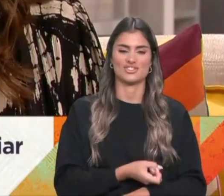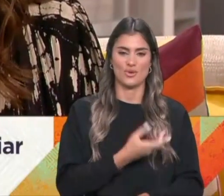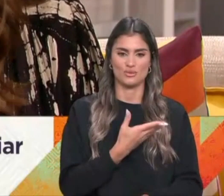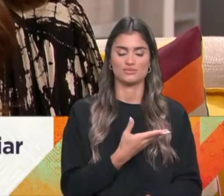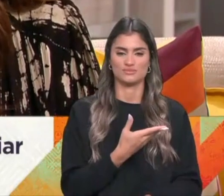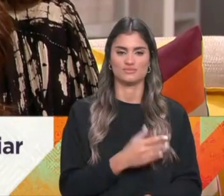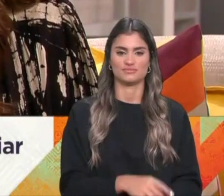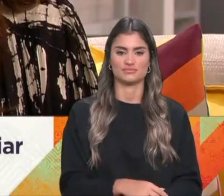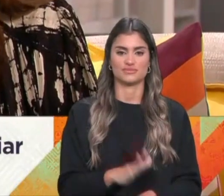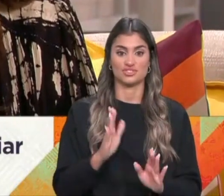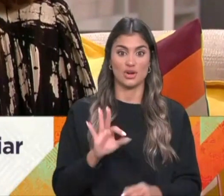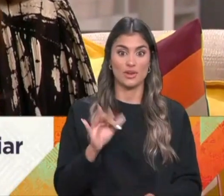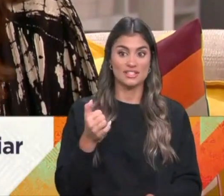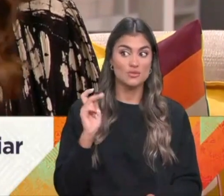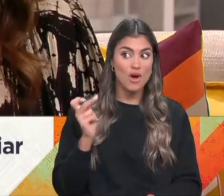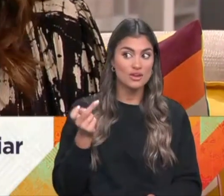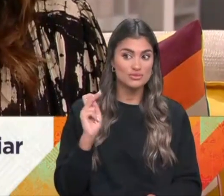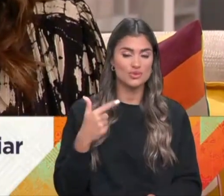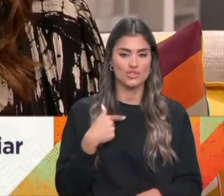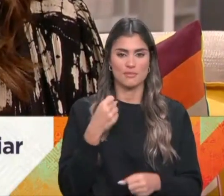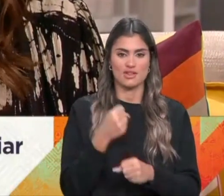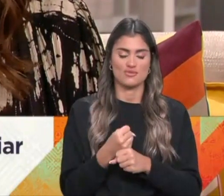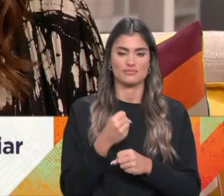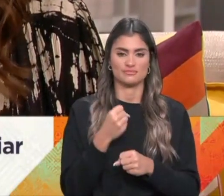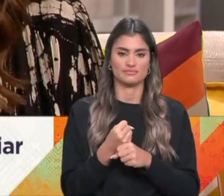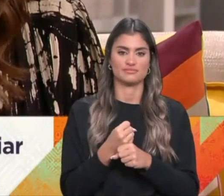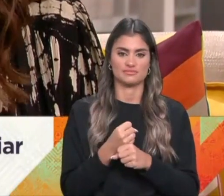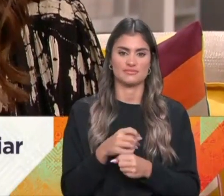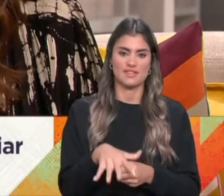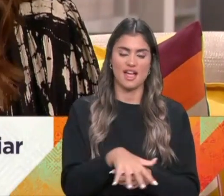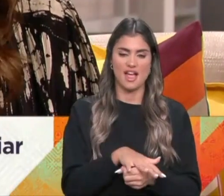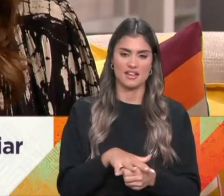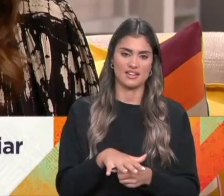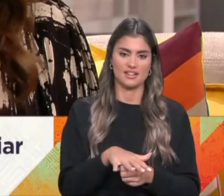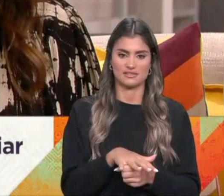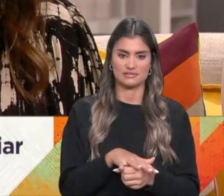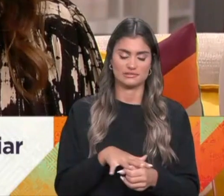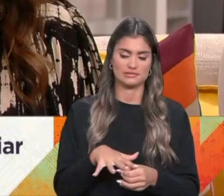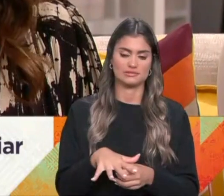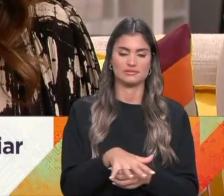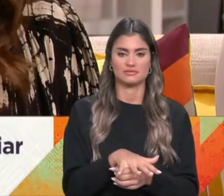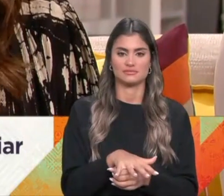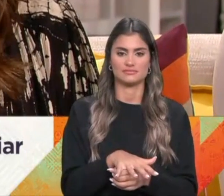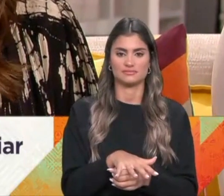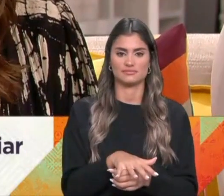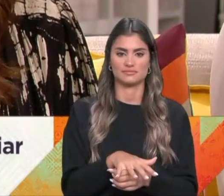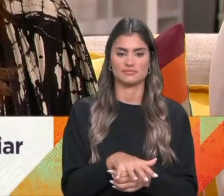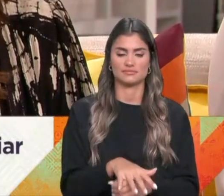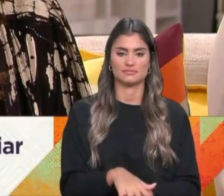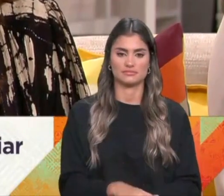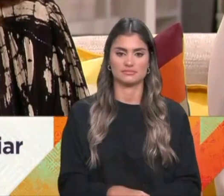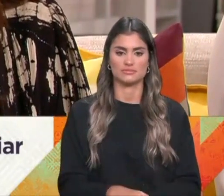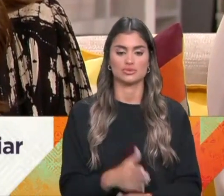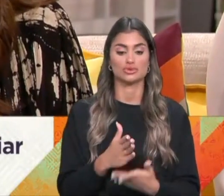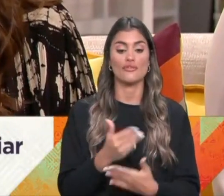Daí, já são 45 anos que eu trabalho na área da uribezaria, nomeadamente em filigrana. E com apenas